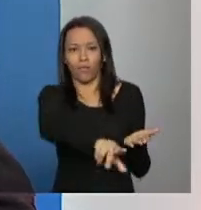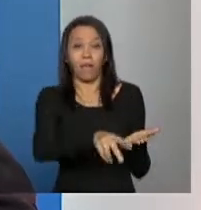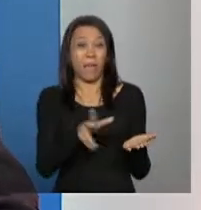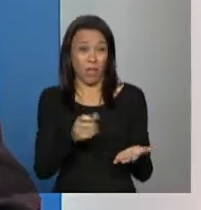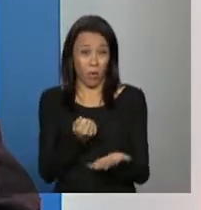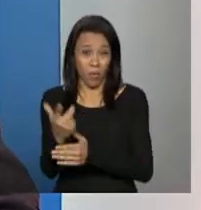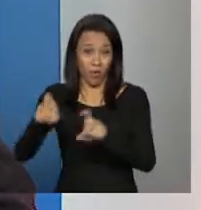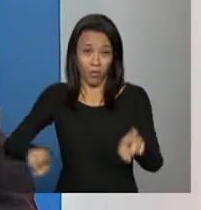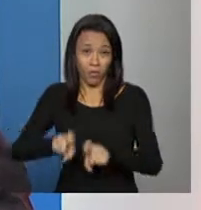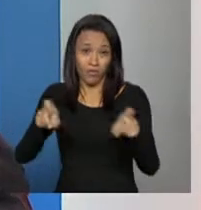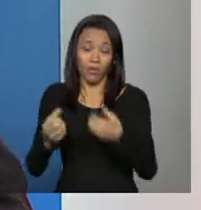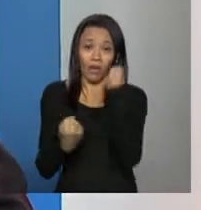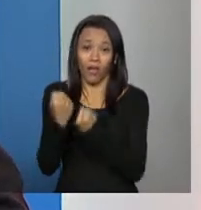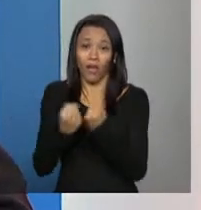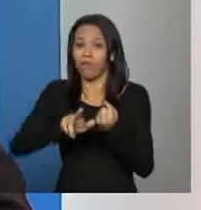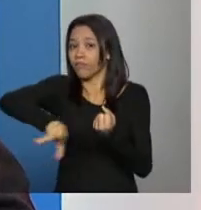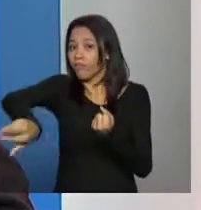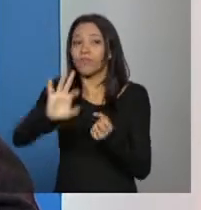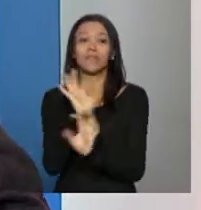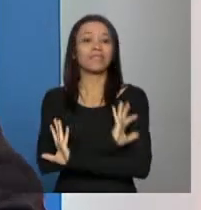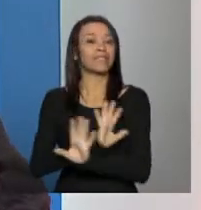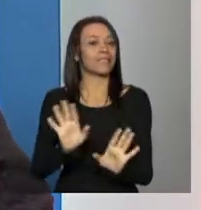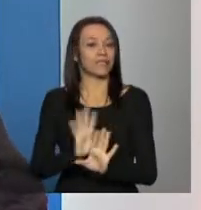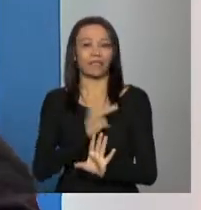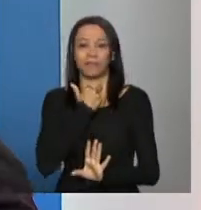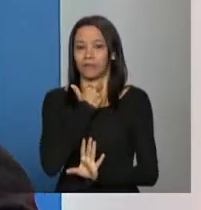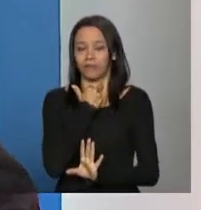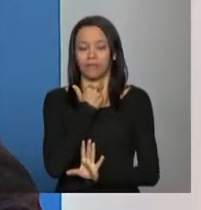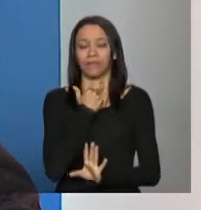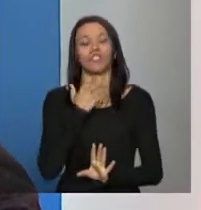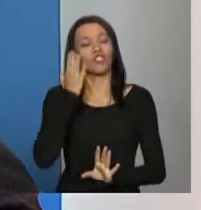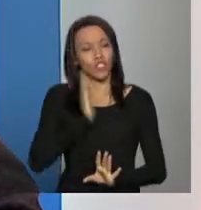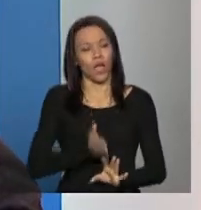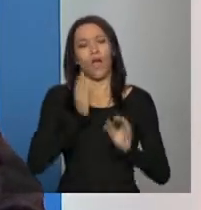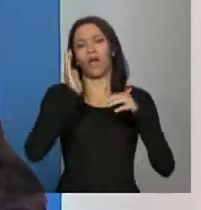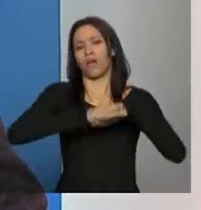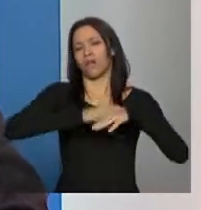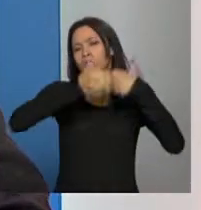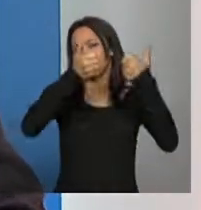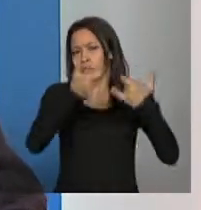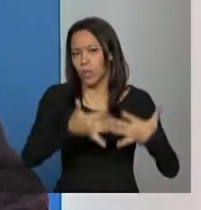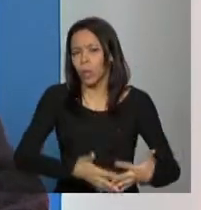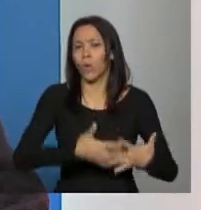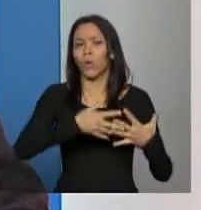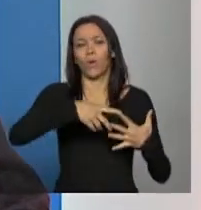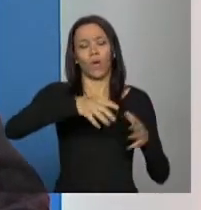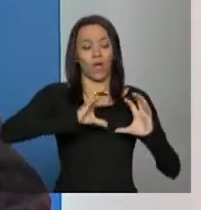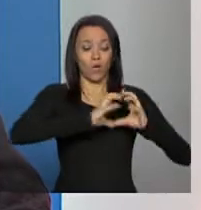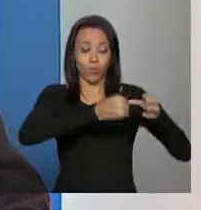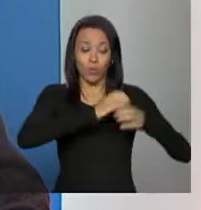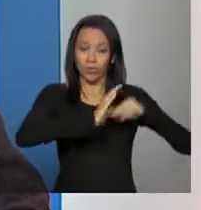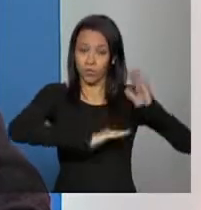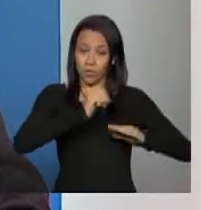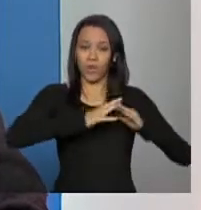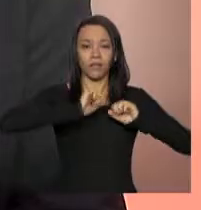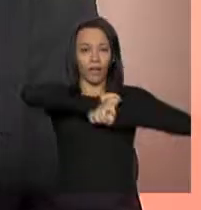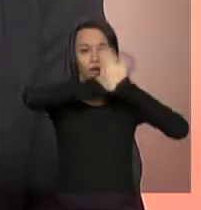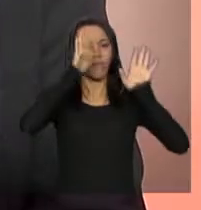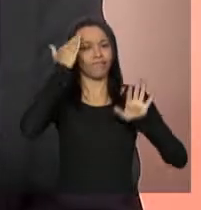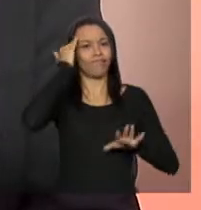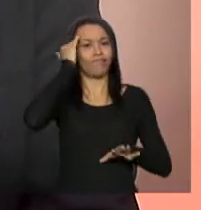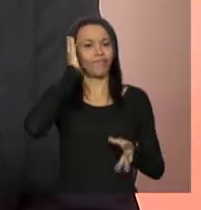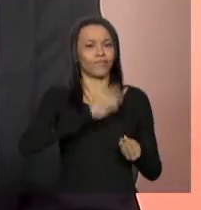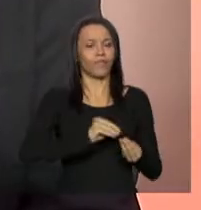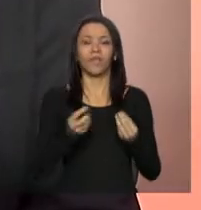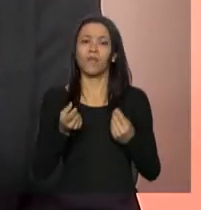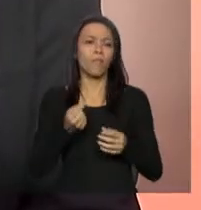cadastros e pagamento é uma coisa que a gente já falou bastante e as equipes estão bem cientes. E como é que é feita essa